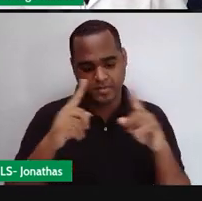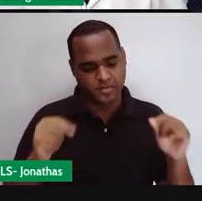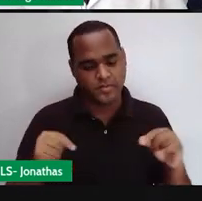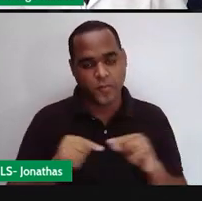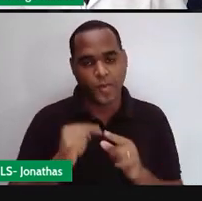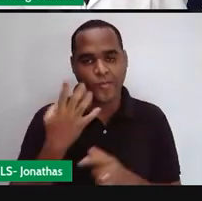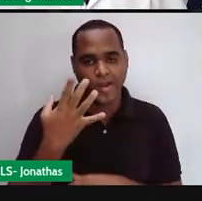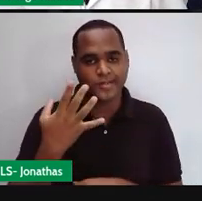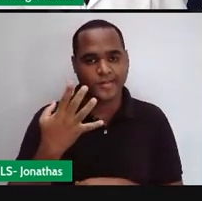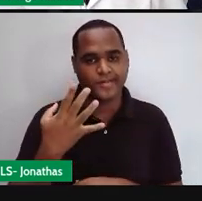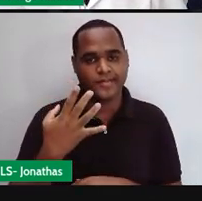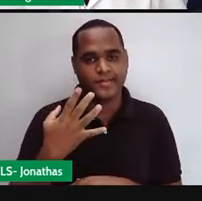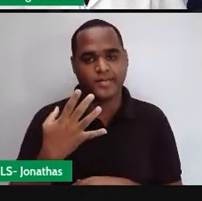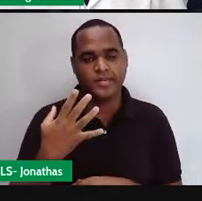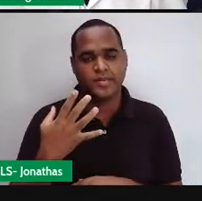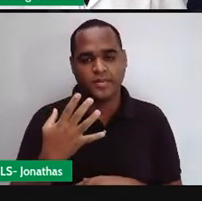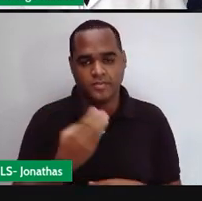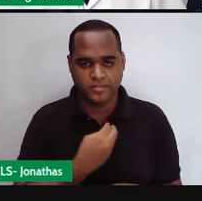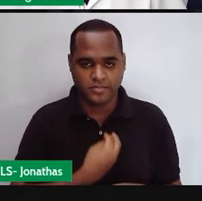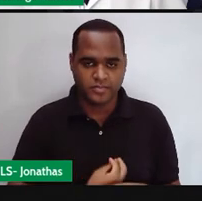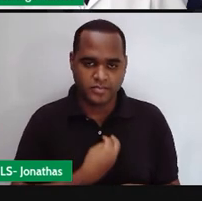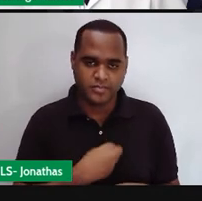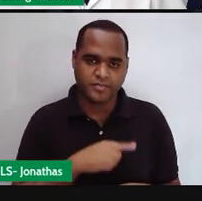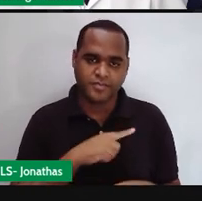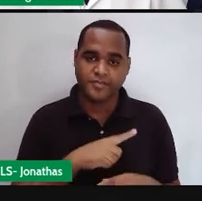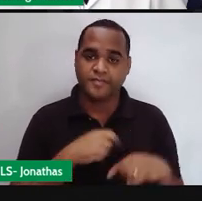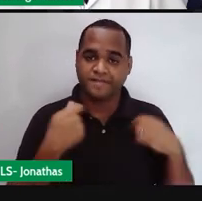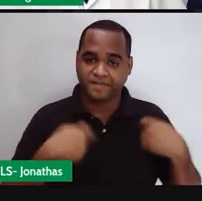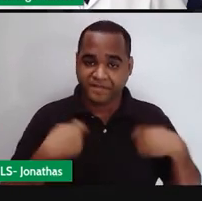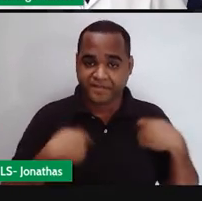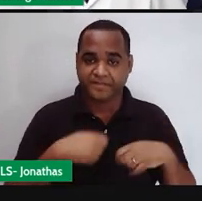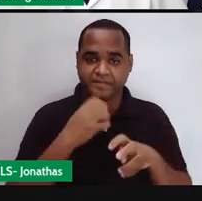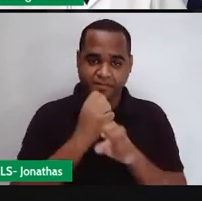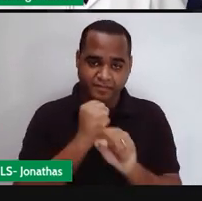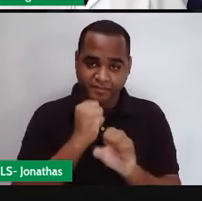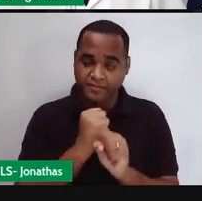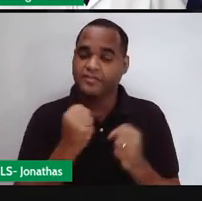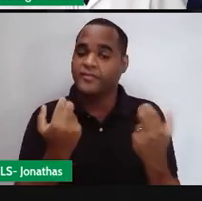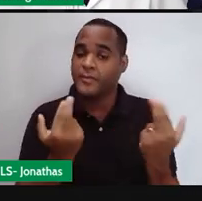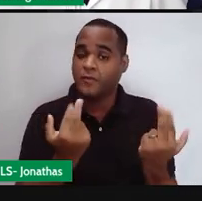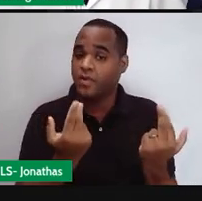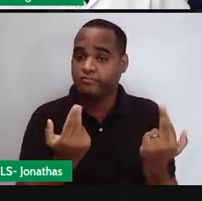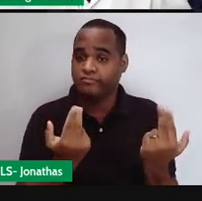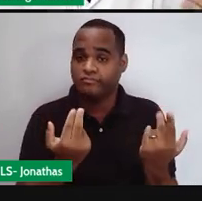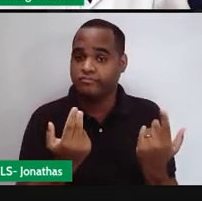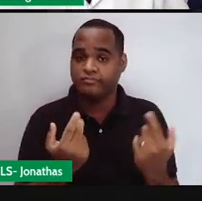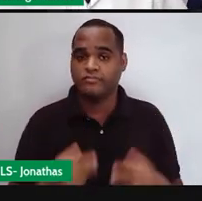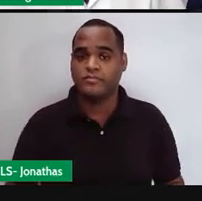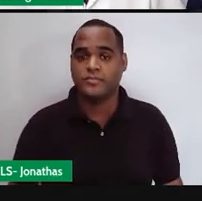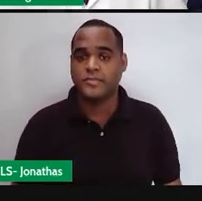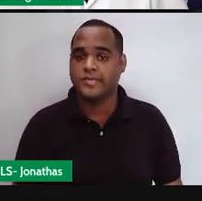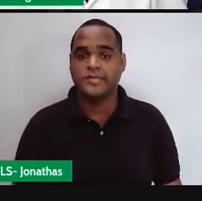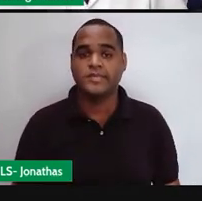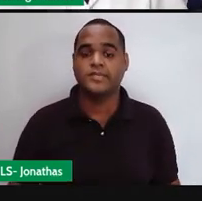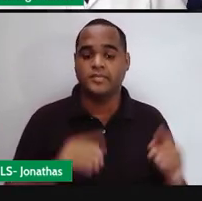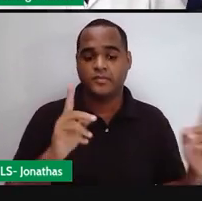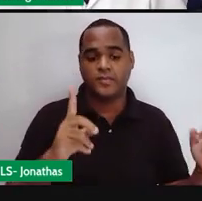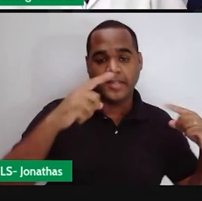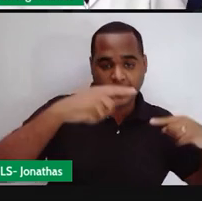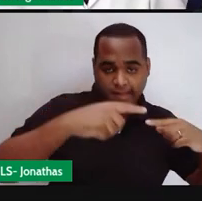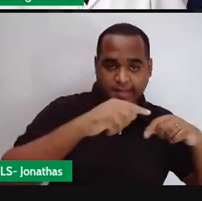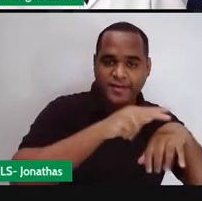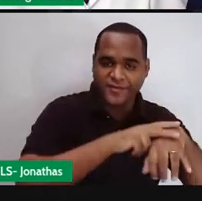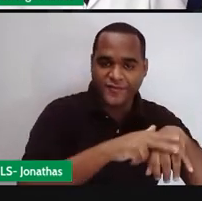ladozinhos aqui tem que ter o mesmo tamanho a mesma medida no retângulo os